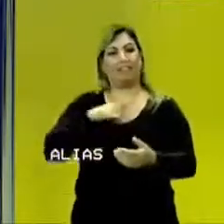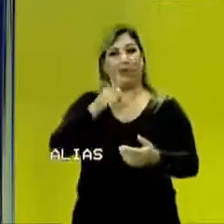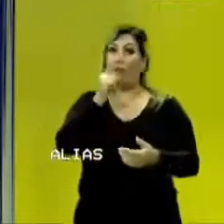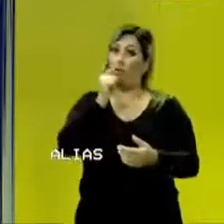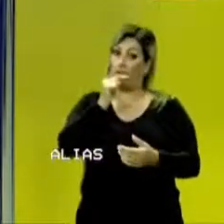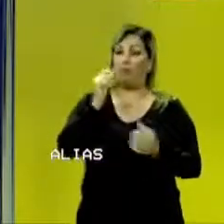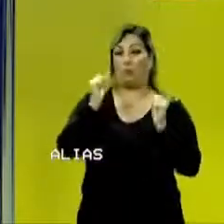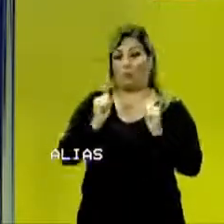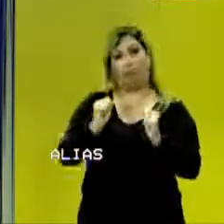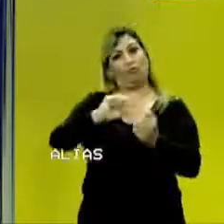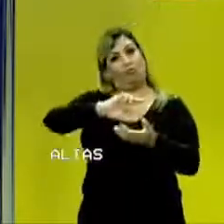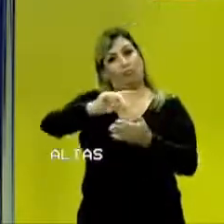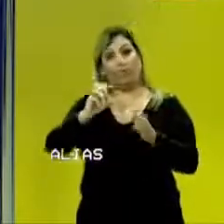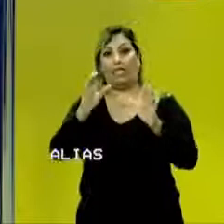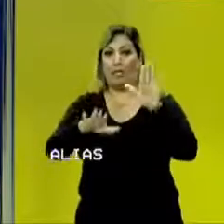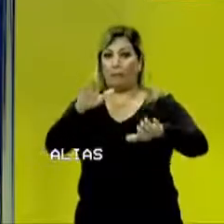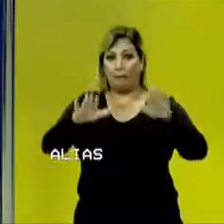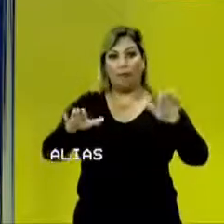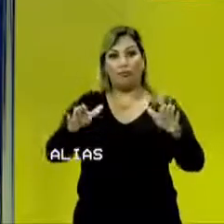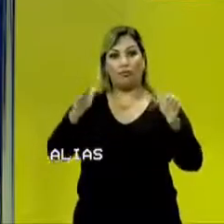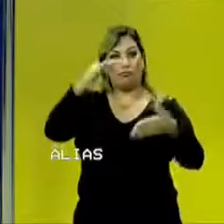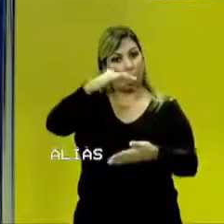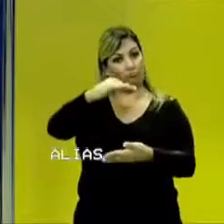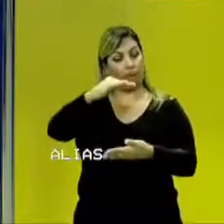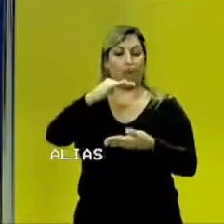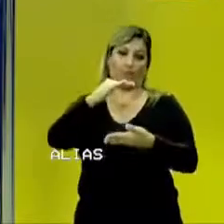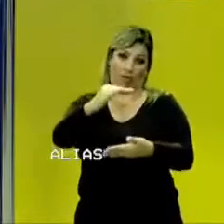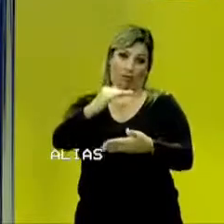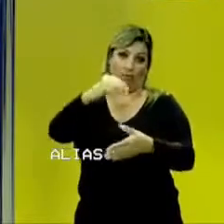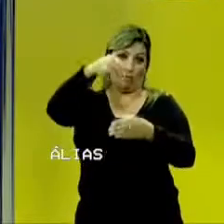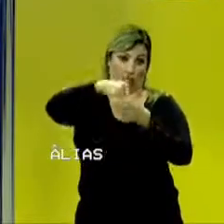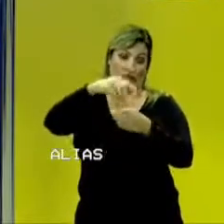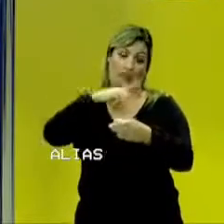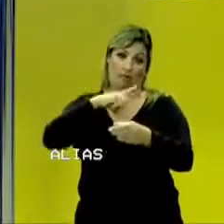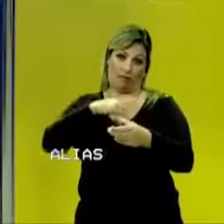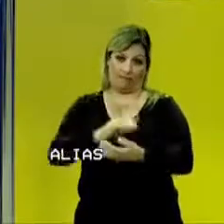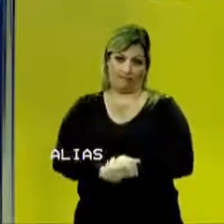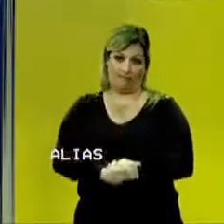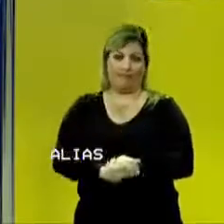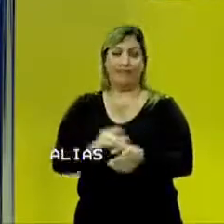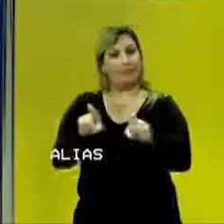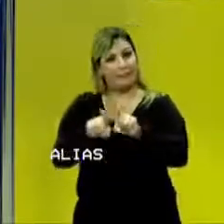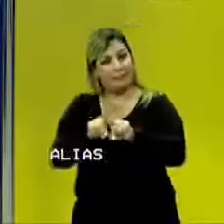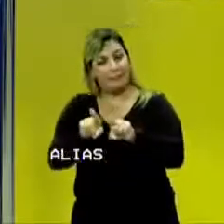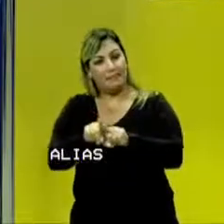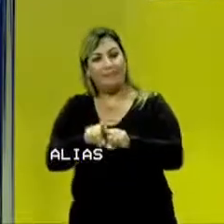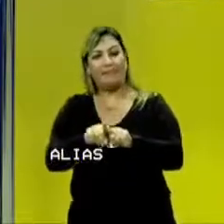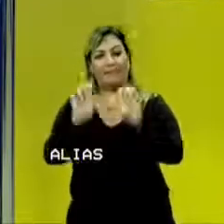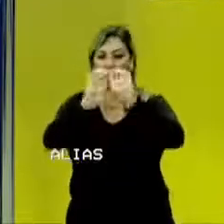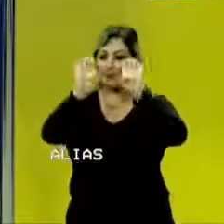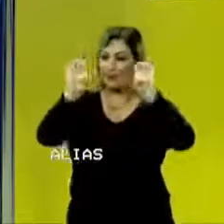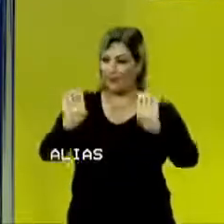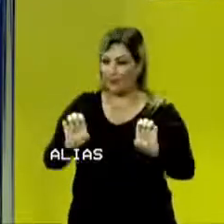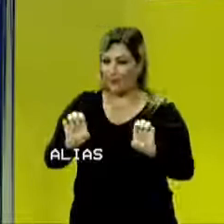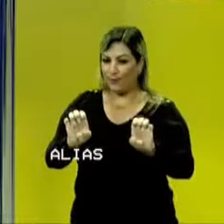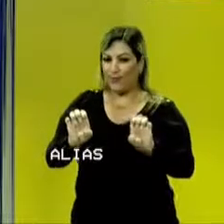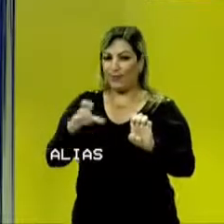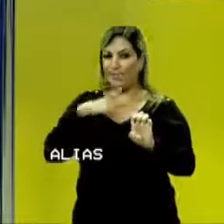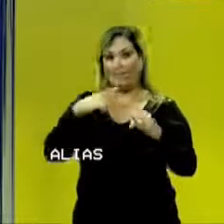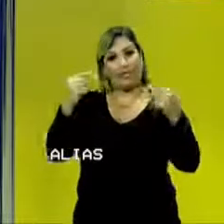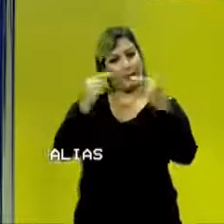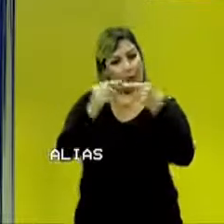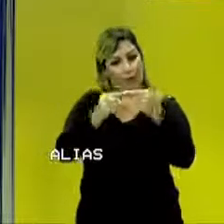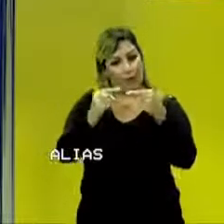do líquido ali vai ser de acordo com o formato do recipiente que o contém. Assim como a estrutura que mantém